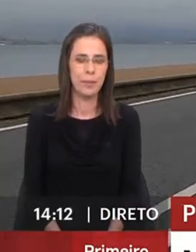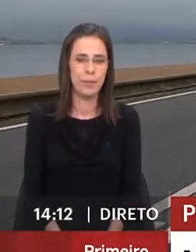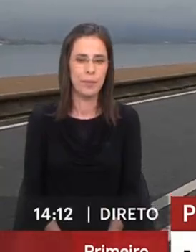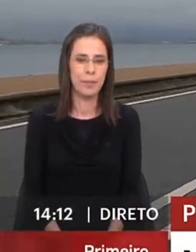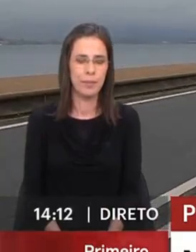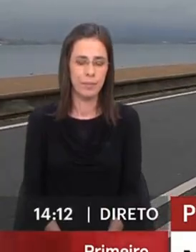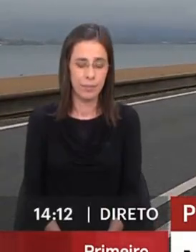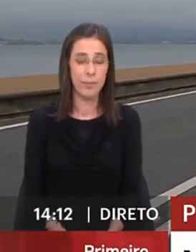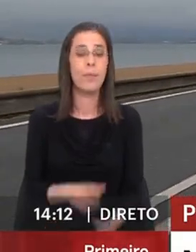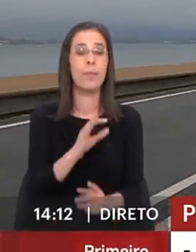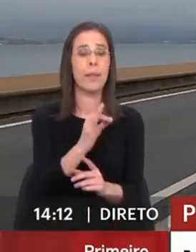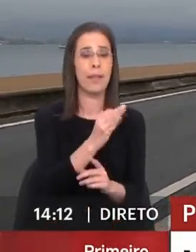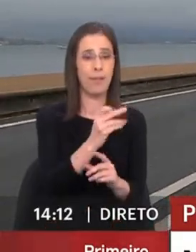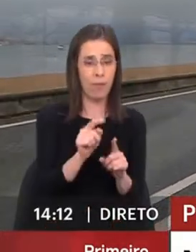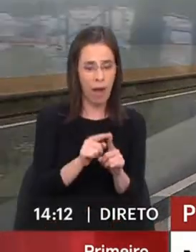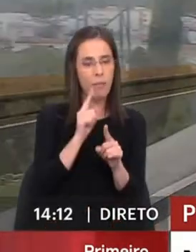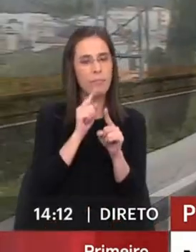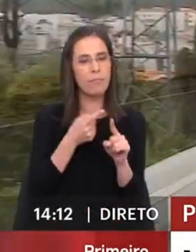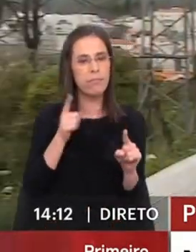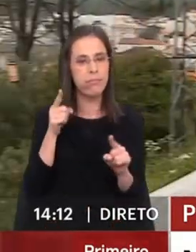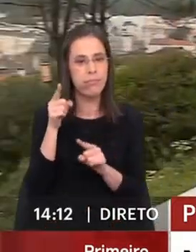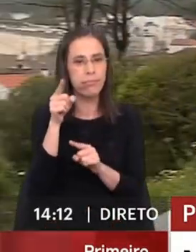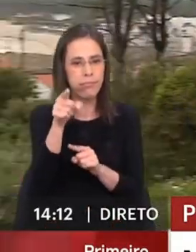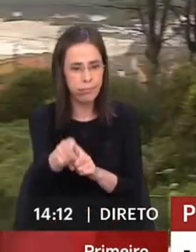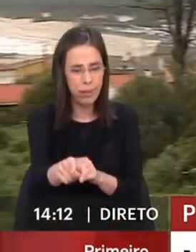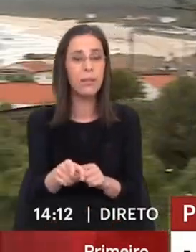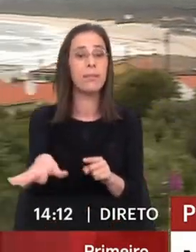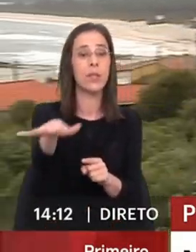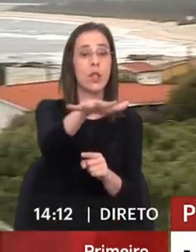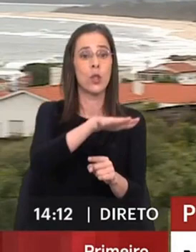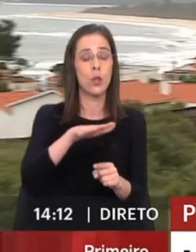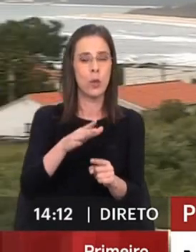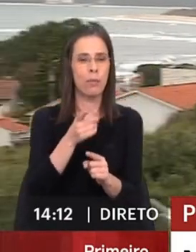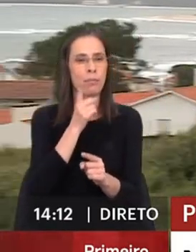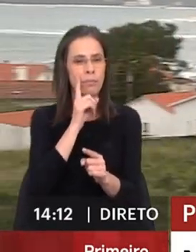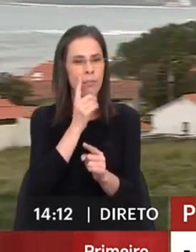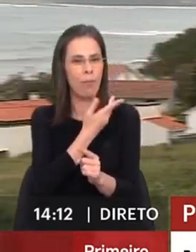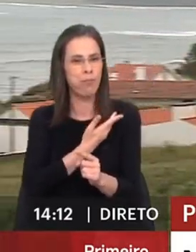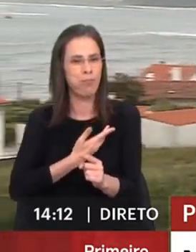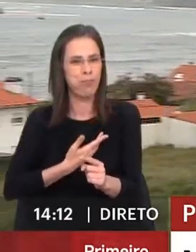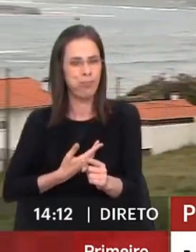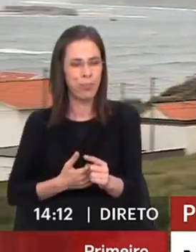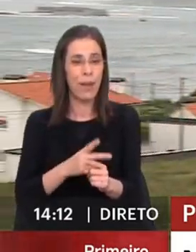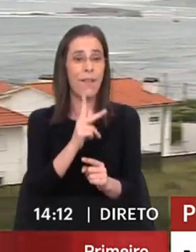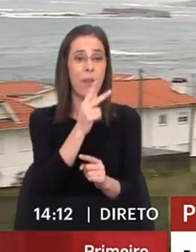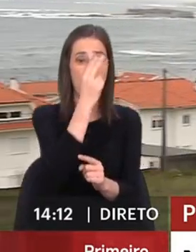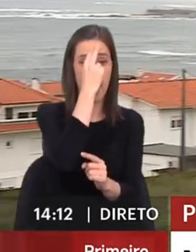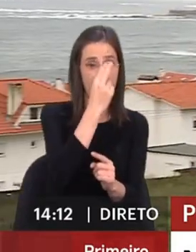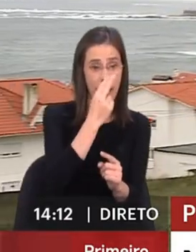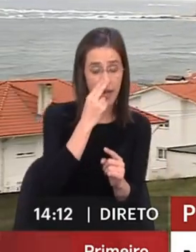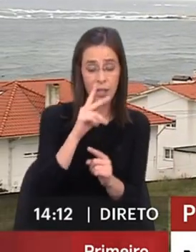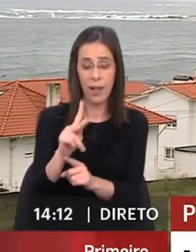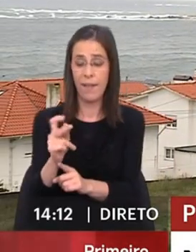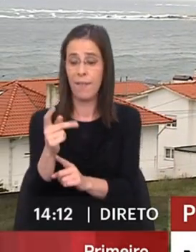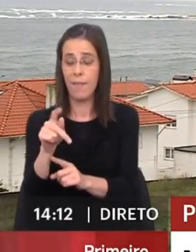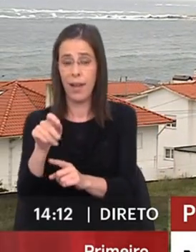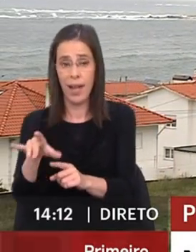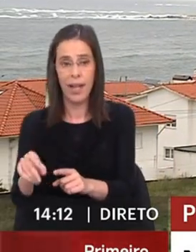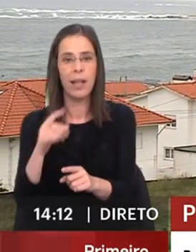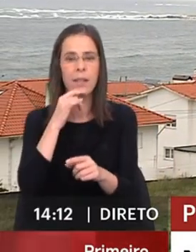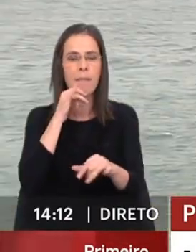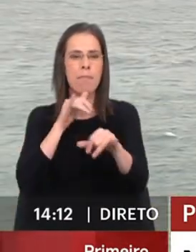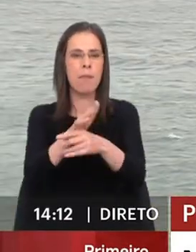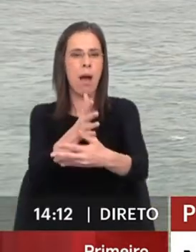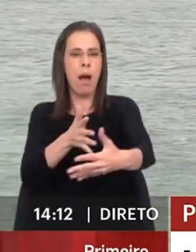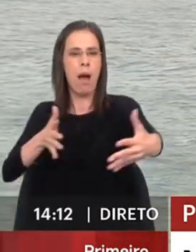De fã seguimos caminho e chegamos a um dos locais mais pitorescos, entre Viana do Castelo e Valença, com o Oceano